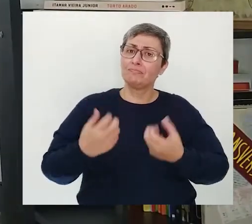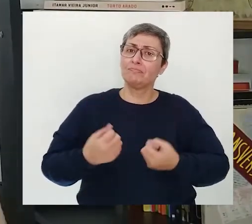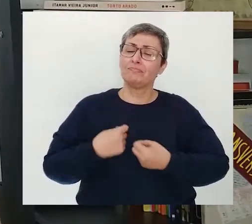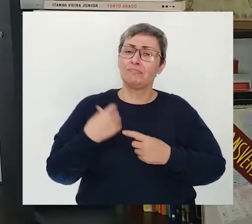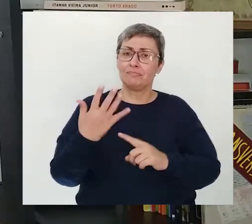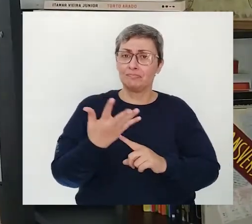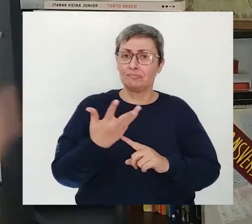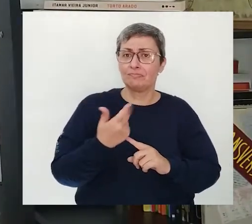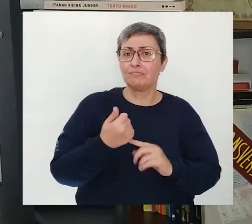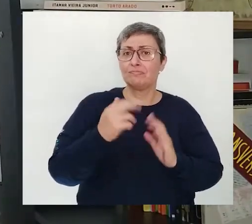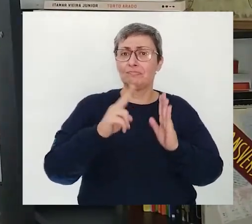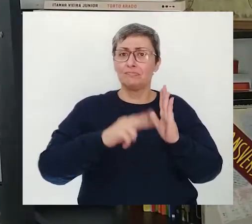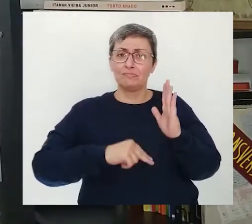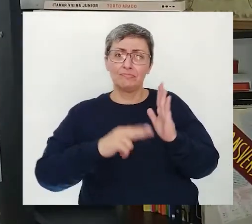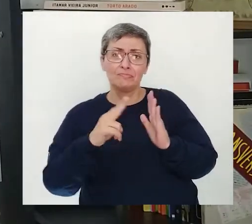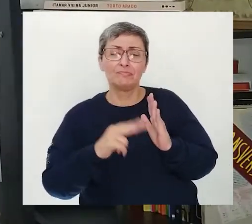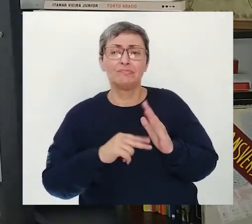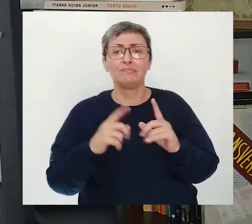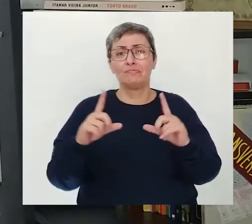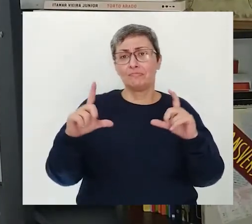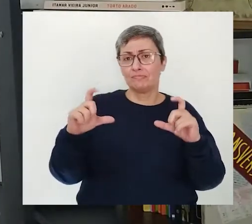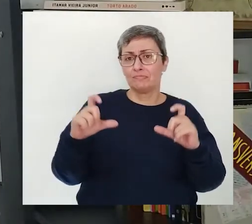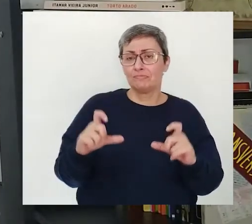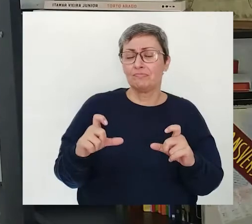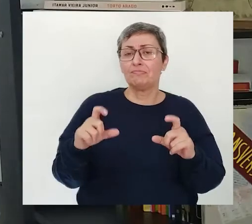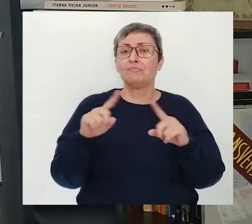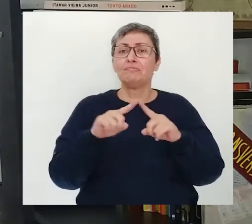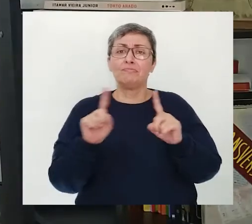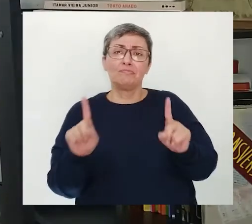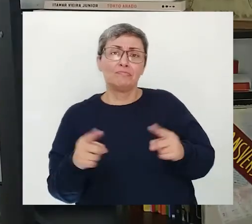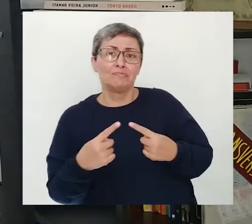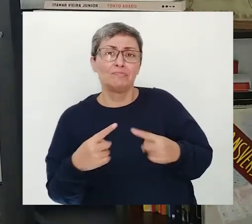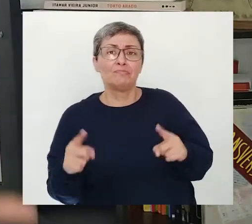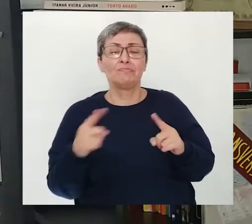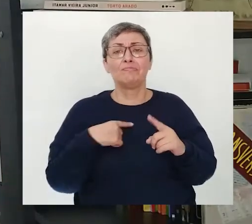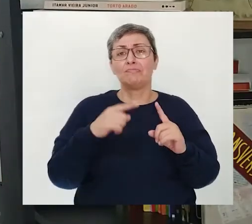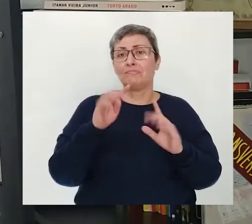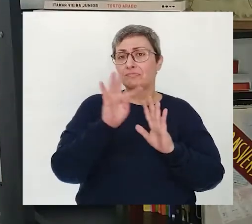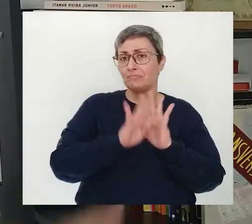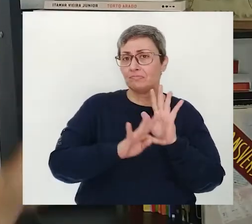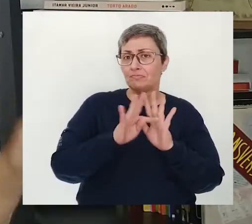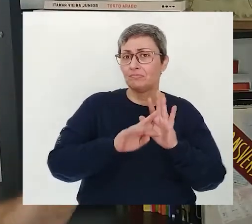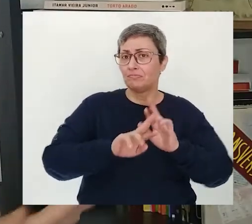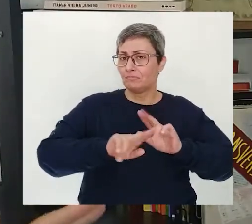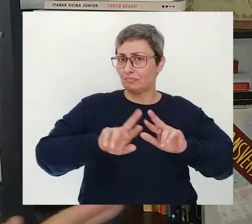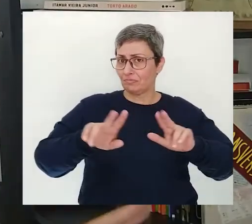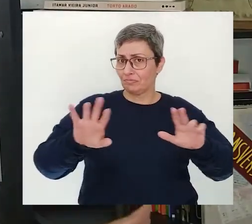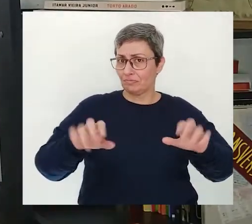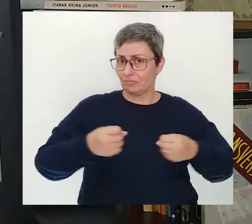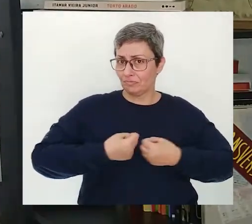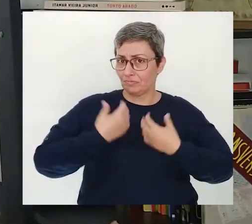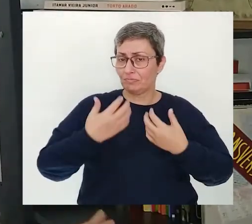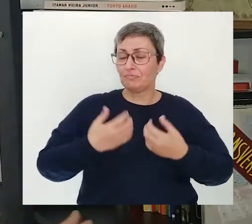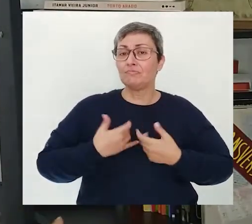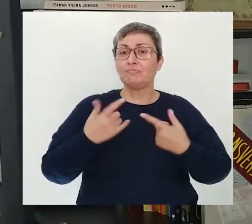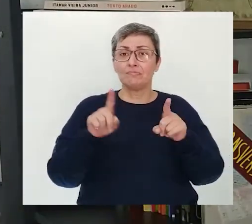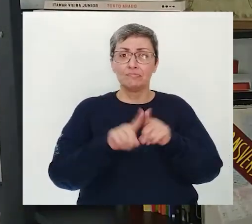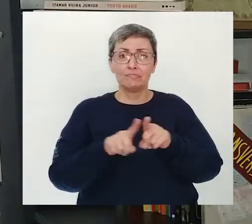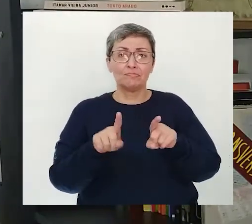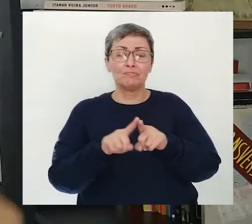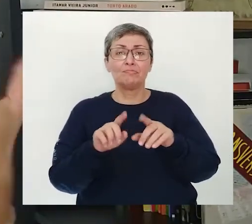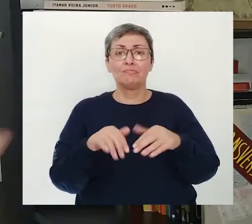Através da pintura, da fotografia, músicas, textos E outras manifestações também